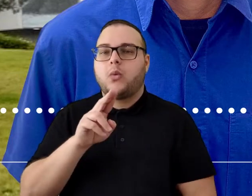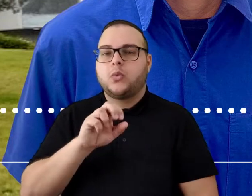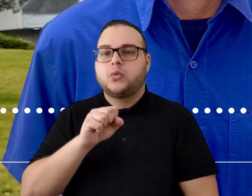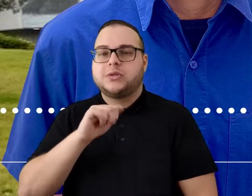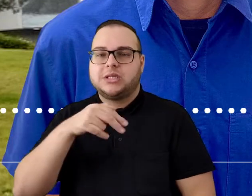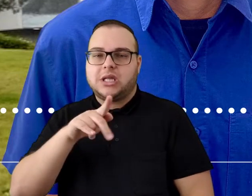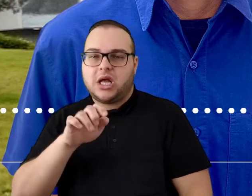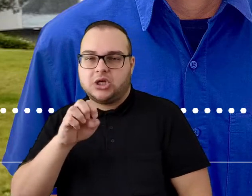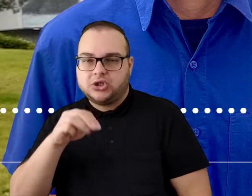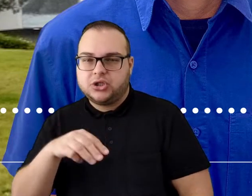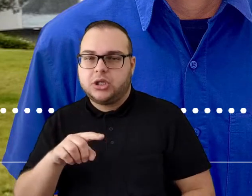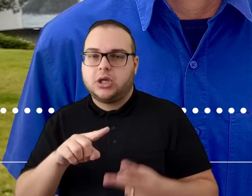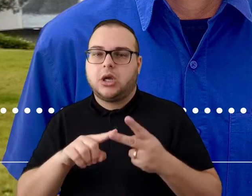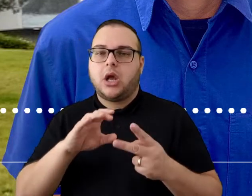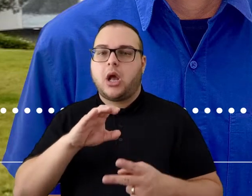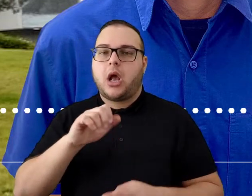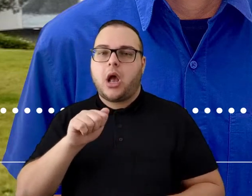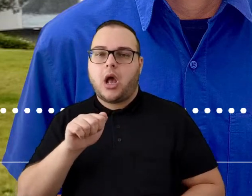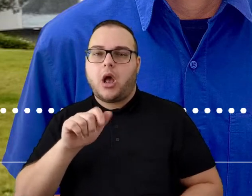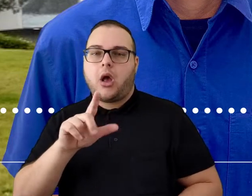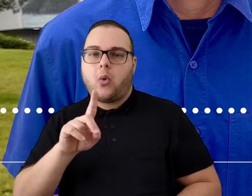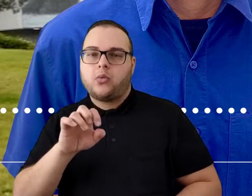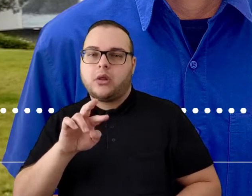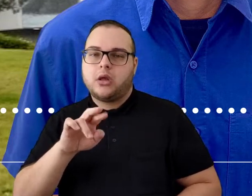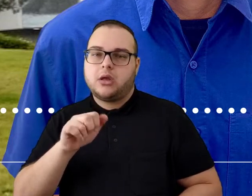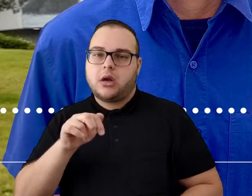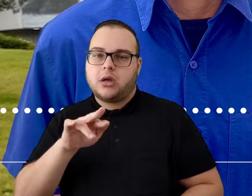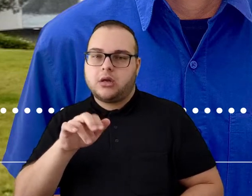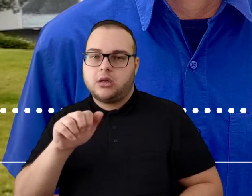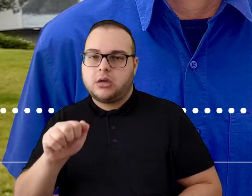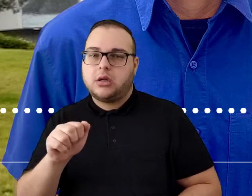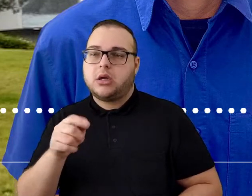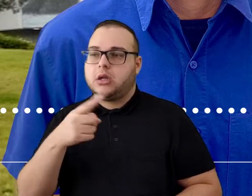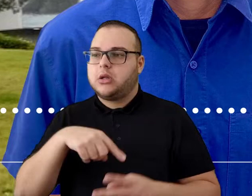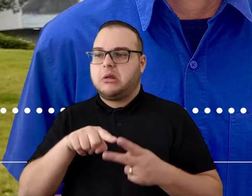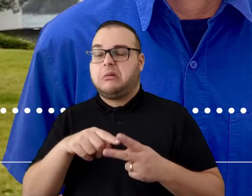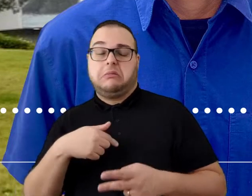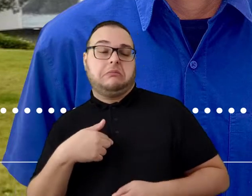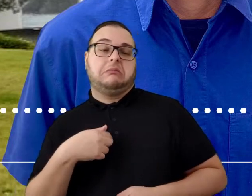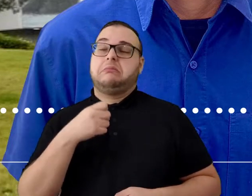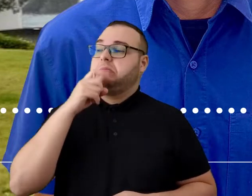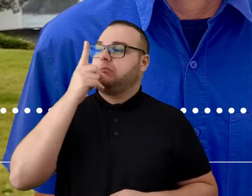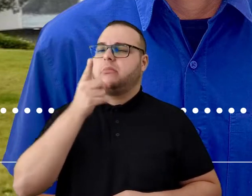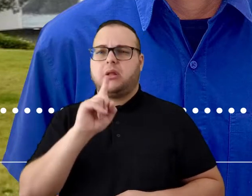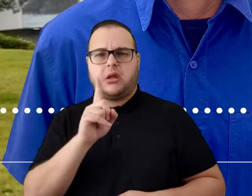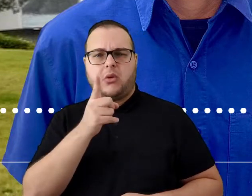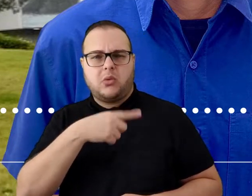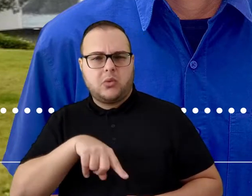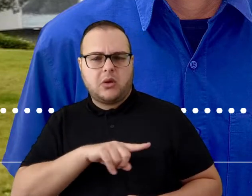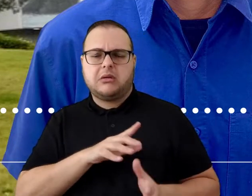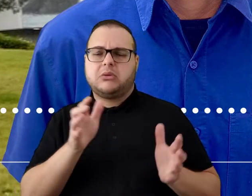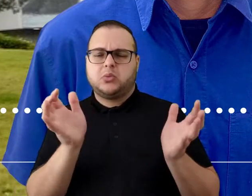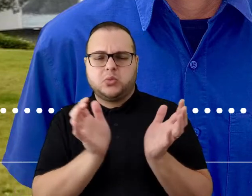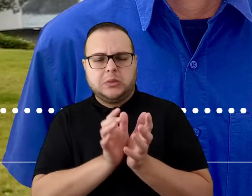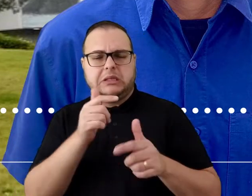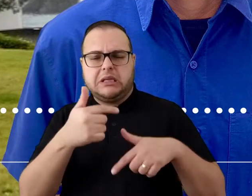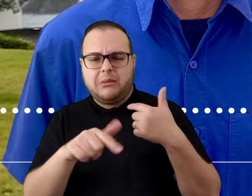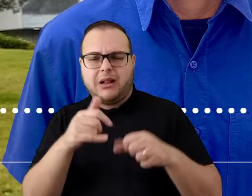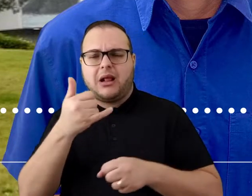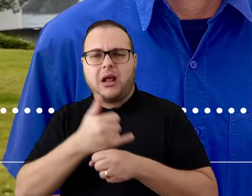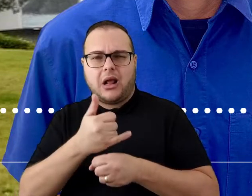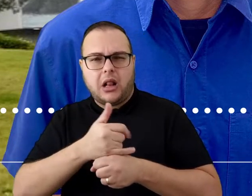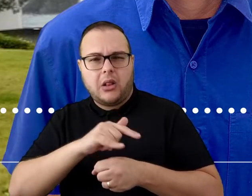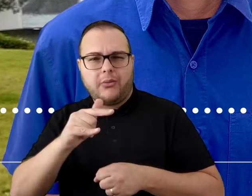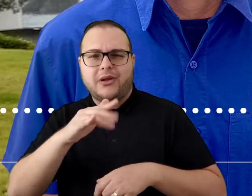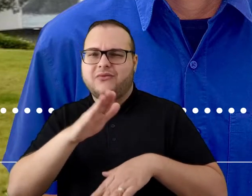caldeiraria. Falo aqui, ninguém está para fazer nada. Aqui nós estamos para fazer o melhor alumínio e o mais barato do mercado, senão a CBA não sobrevive. Esse